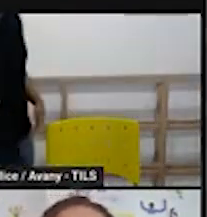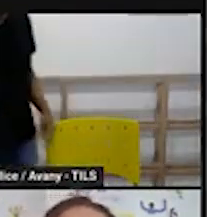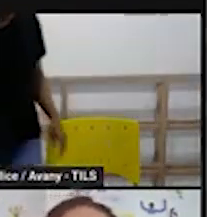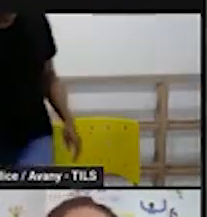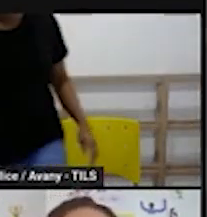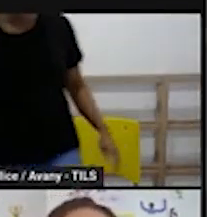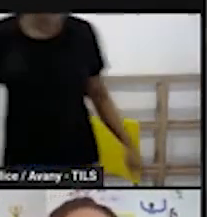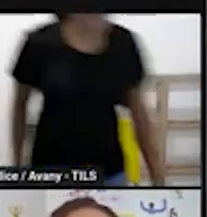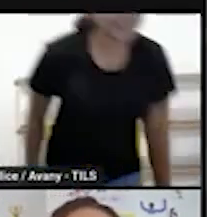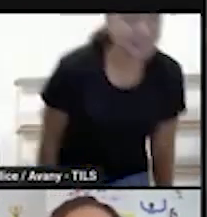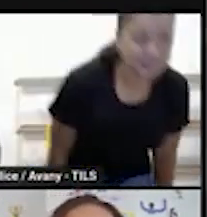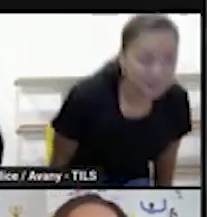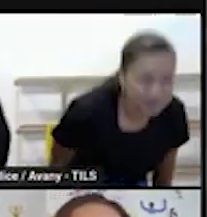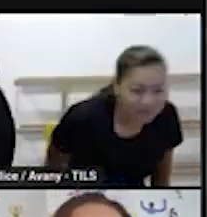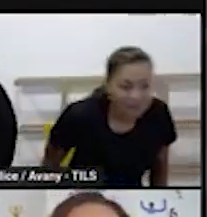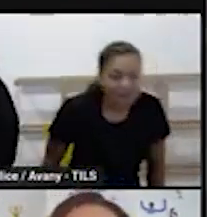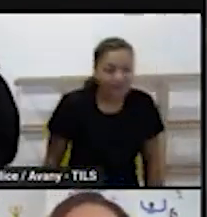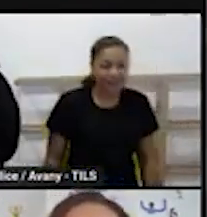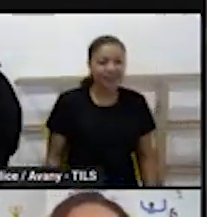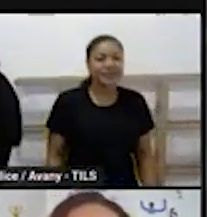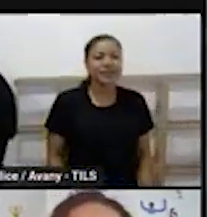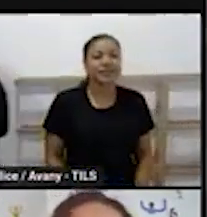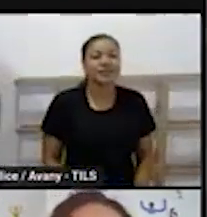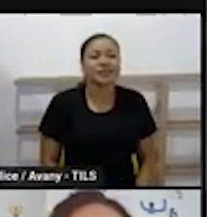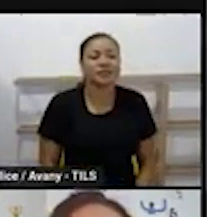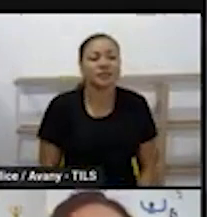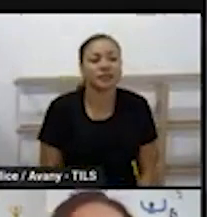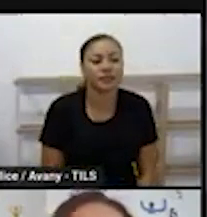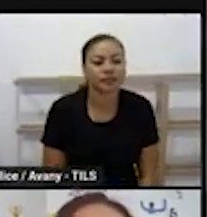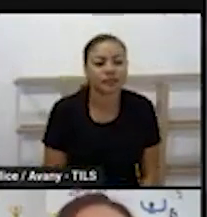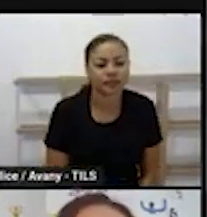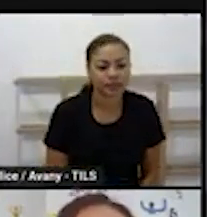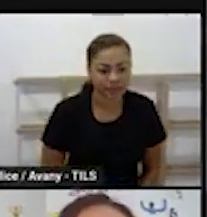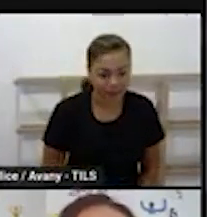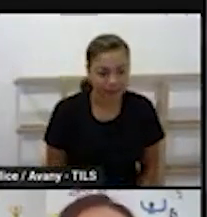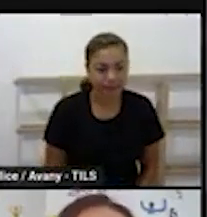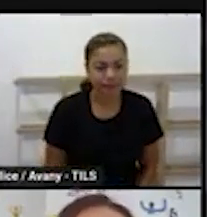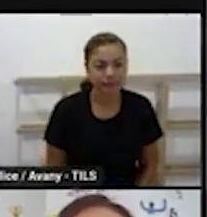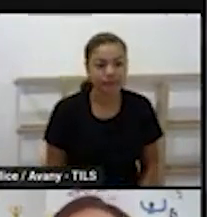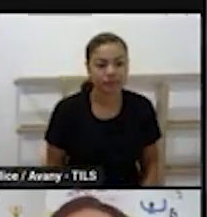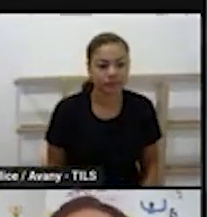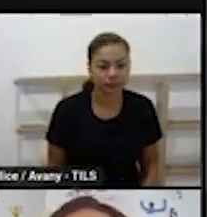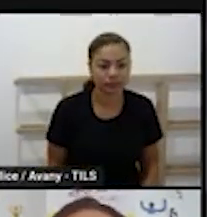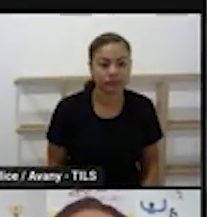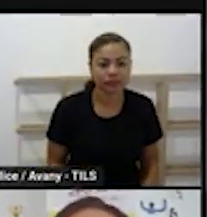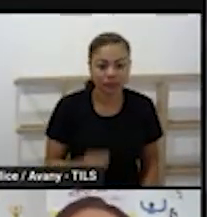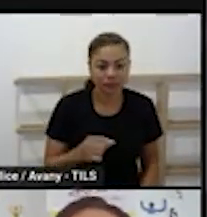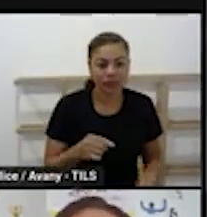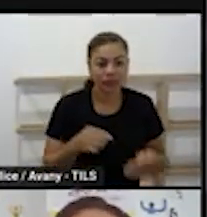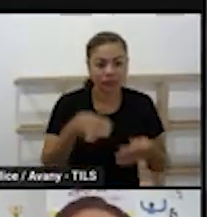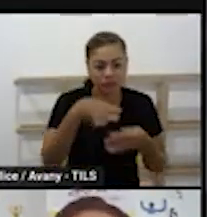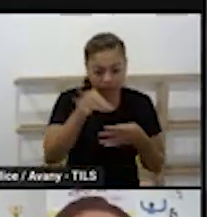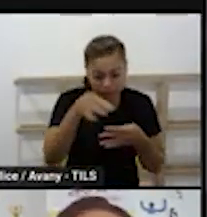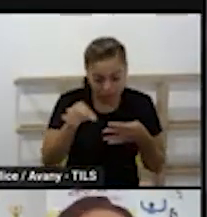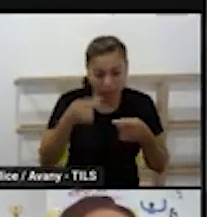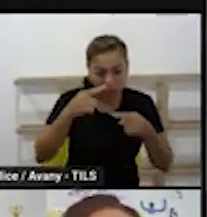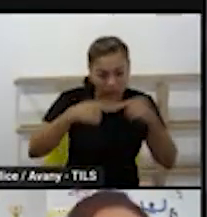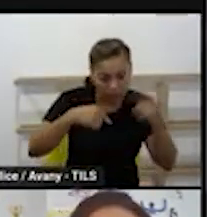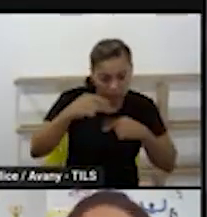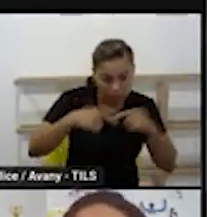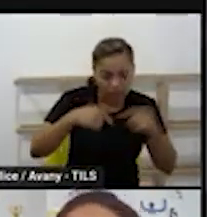então tudo isso pode ser como sugestão de atividade permanente ajudar vocês a pensarem nessas atividades